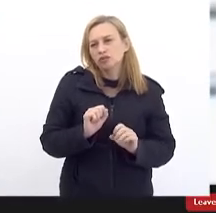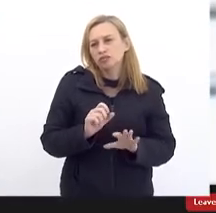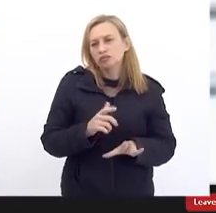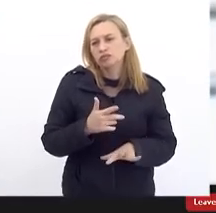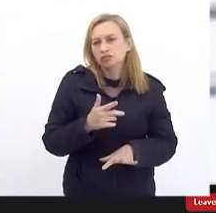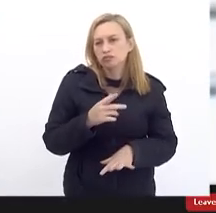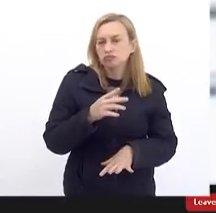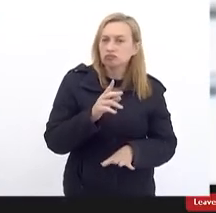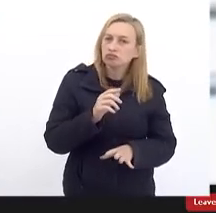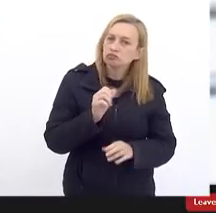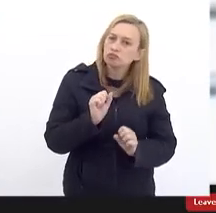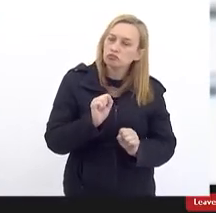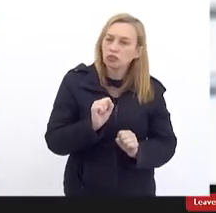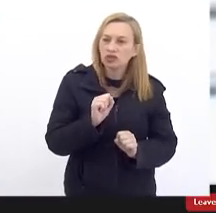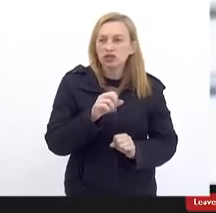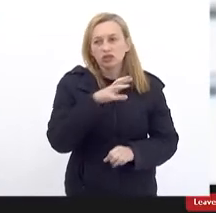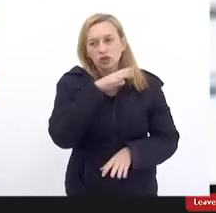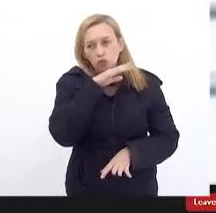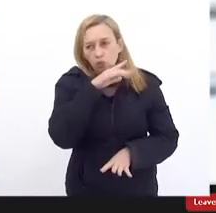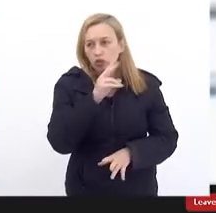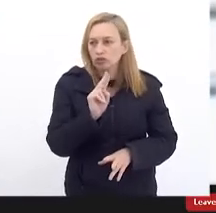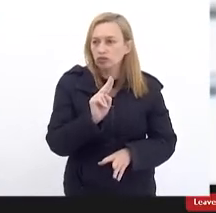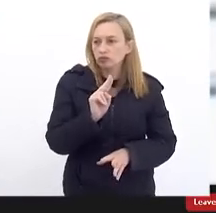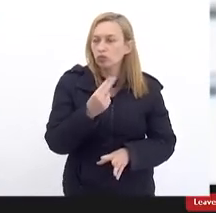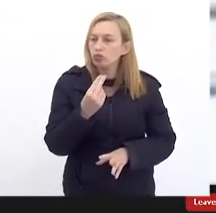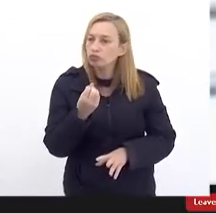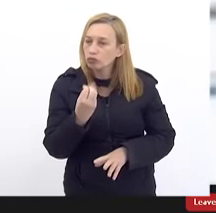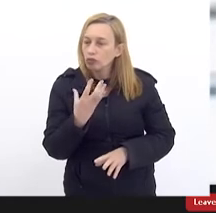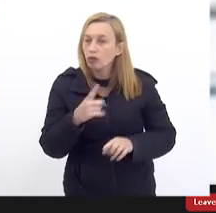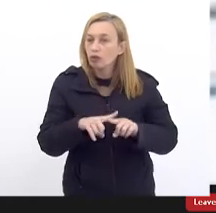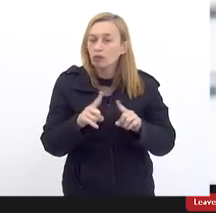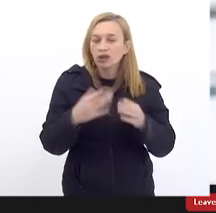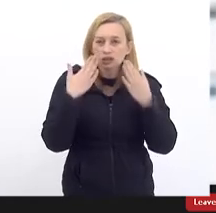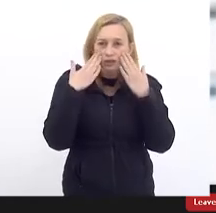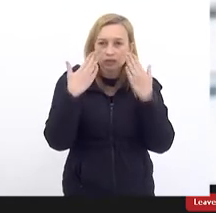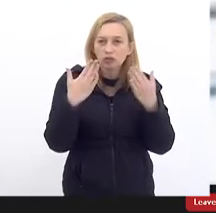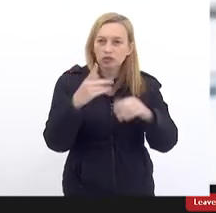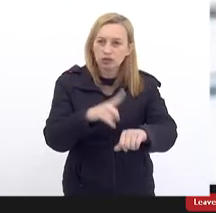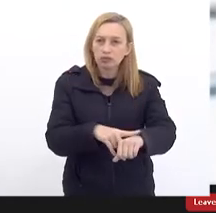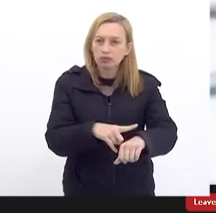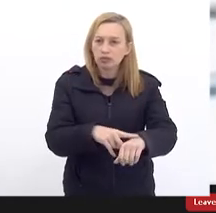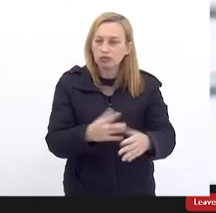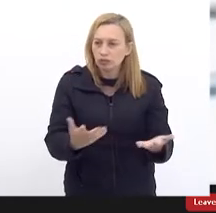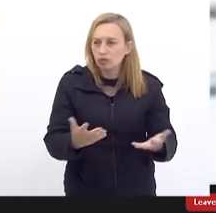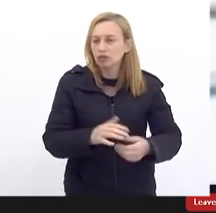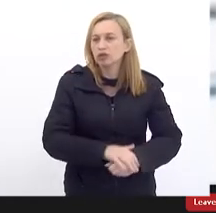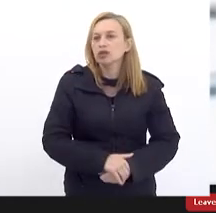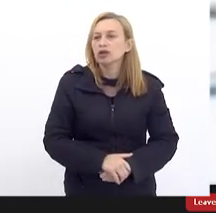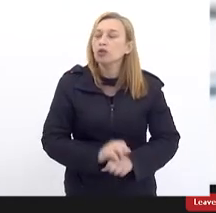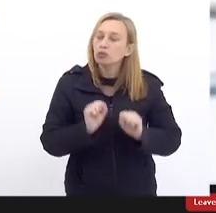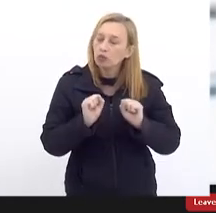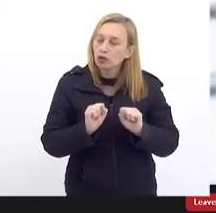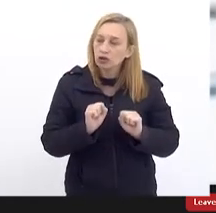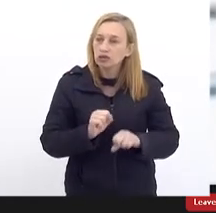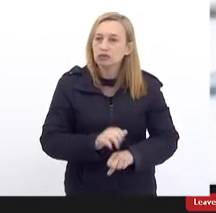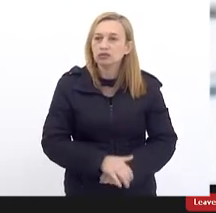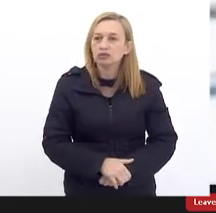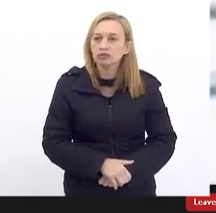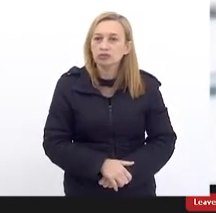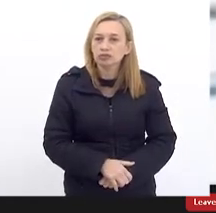Também Não tão Elevados Quanto Se apresentam Neste Momento Acho que Pode ter Uma